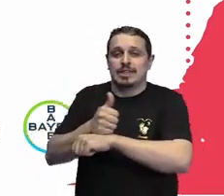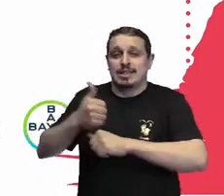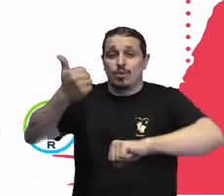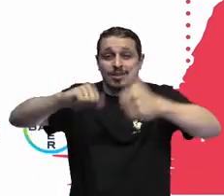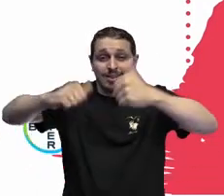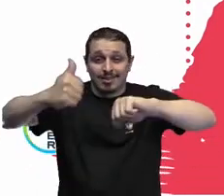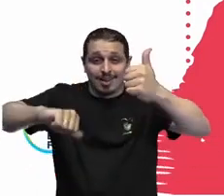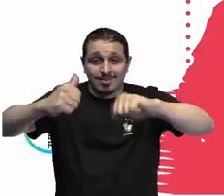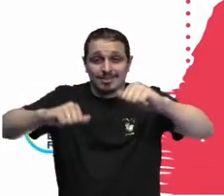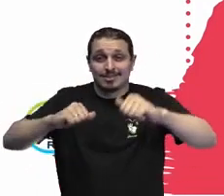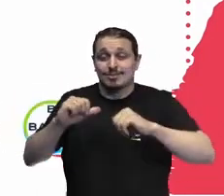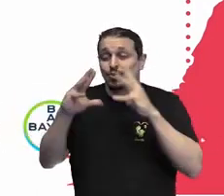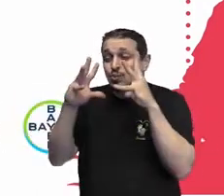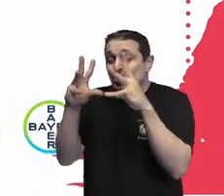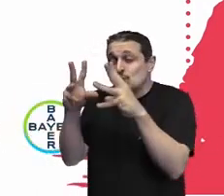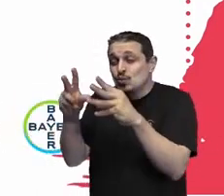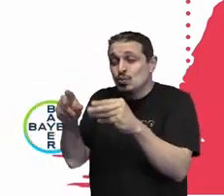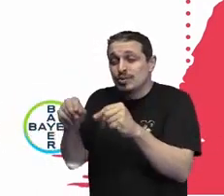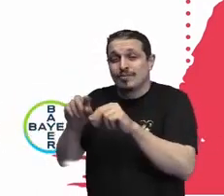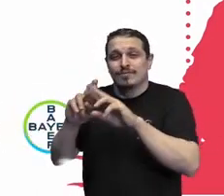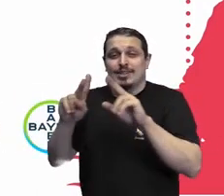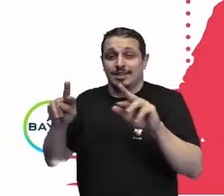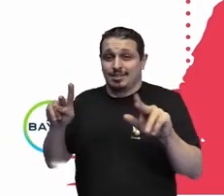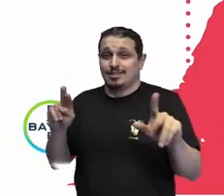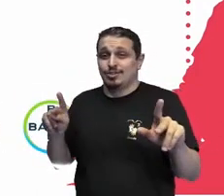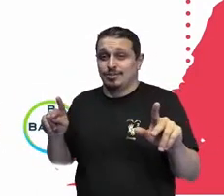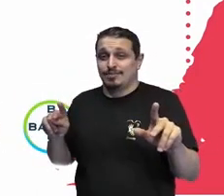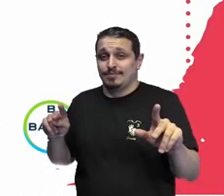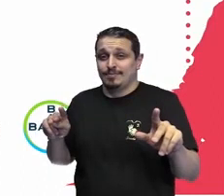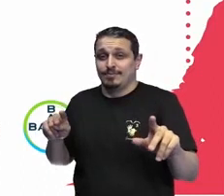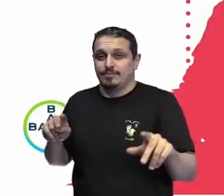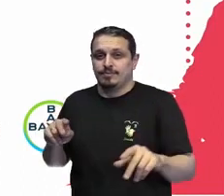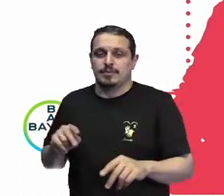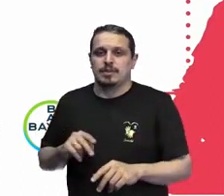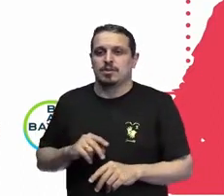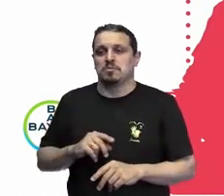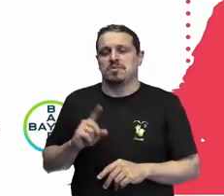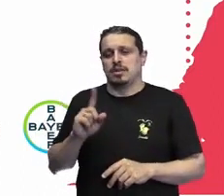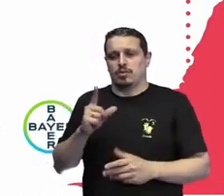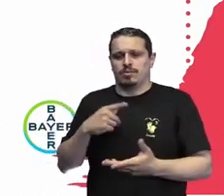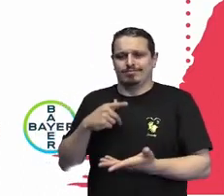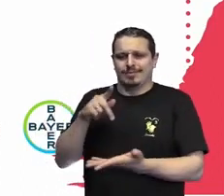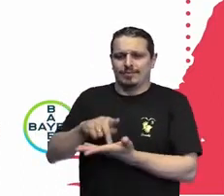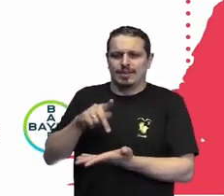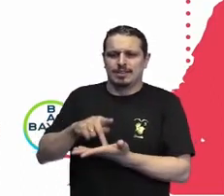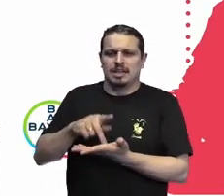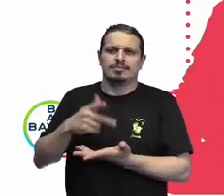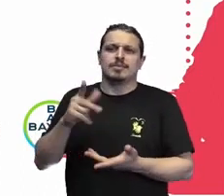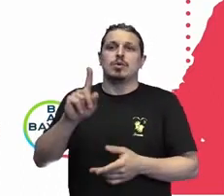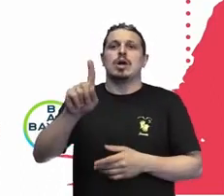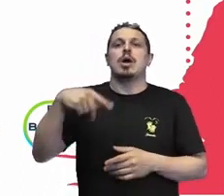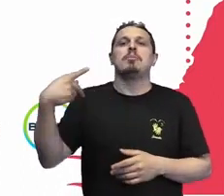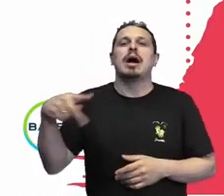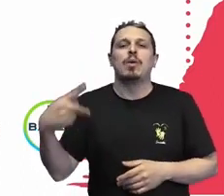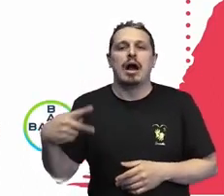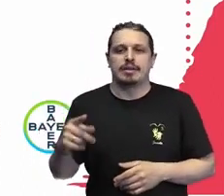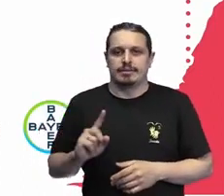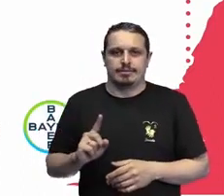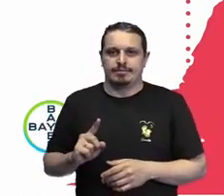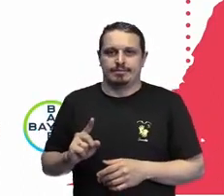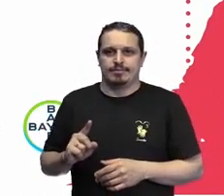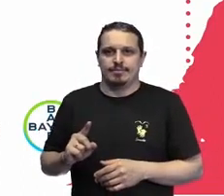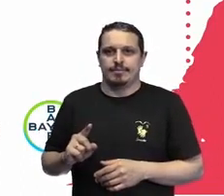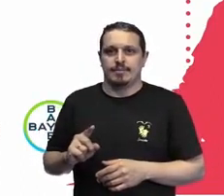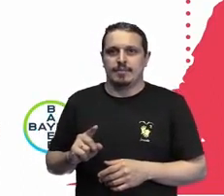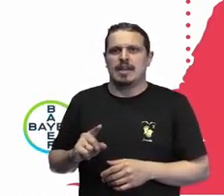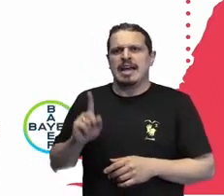diferente, né? E não necessariamente a gente tem uma associação automática de que a diferença, ela é uma qualidade,